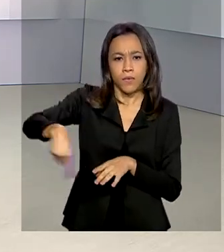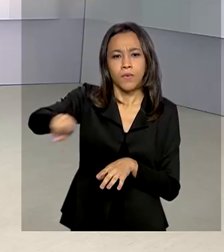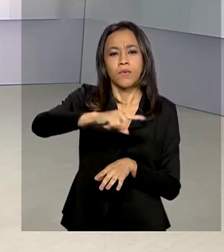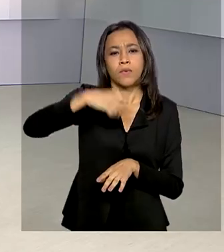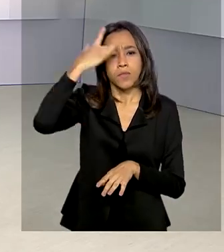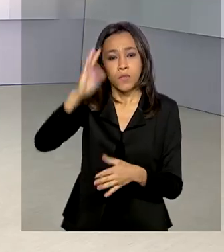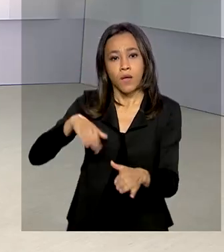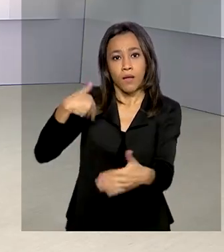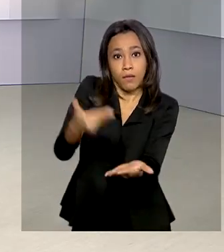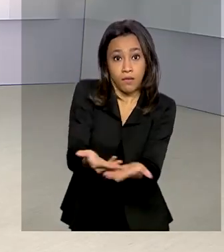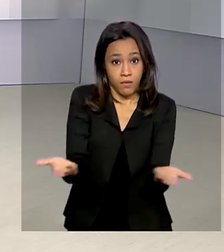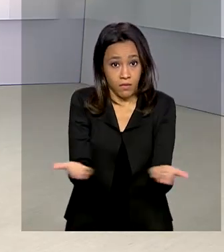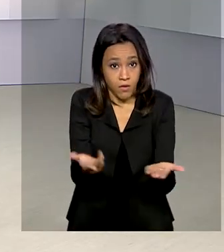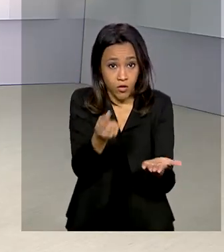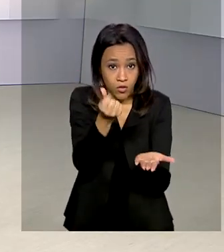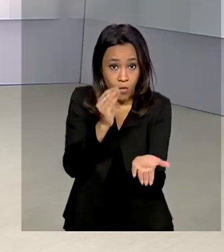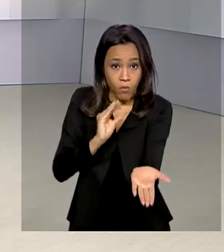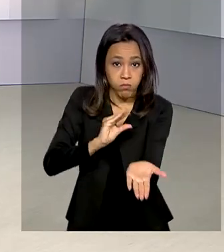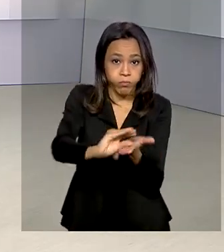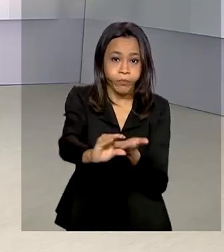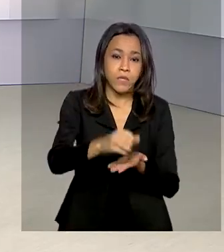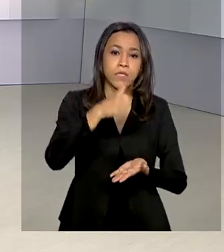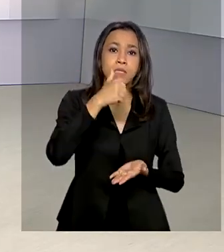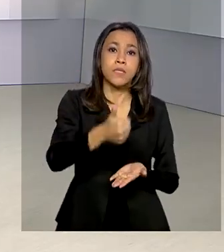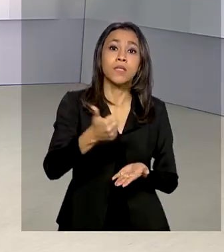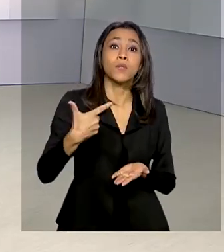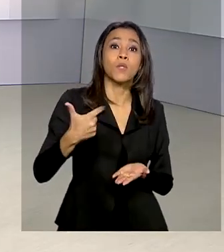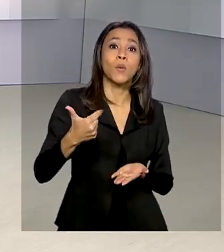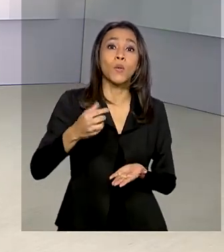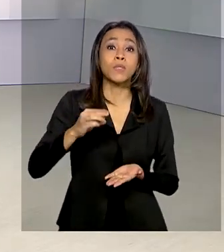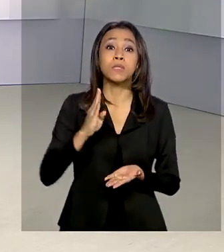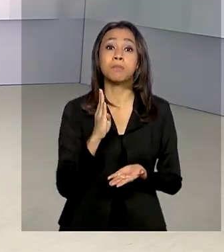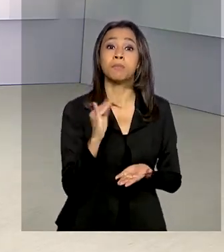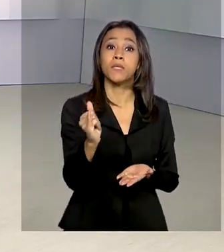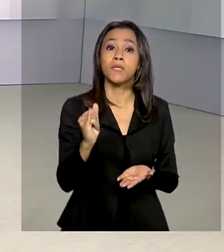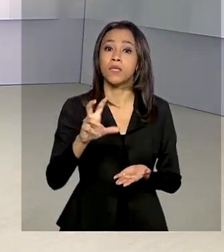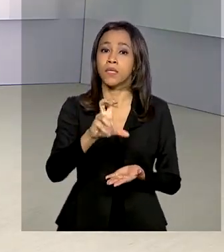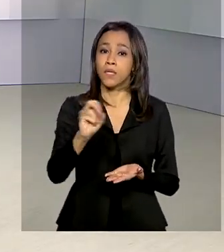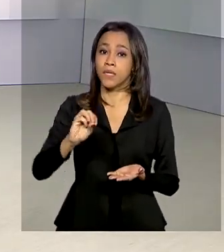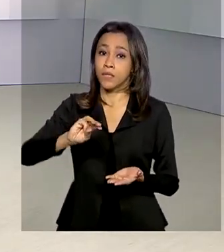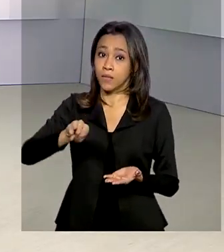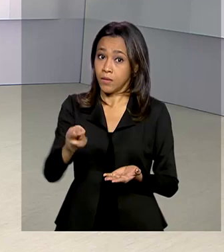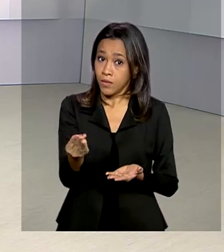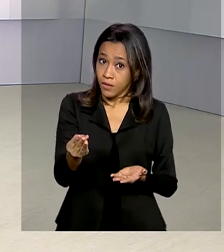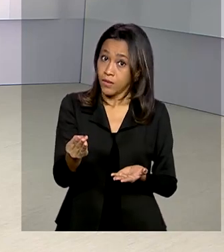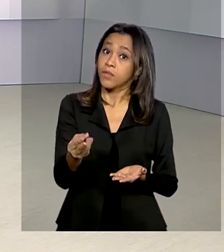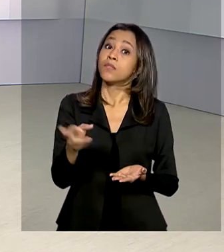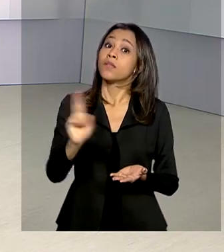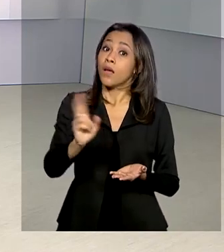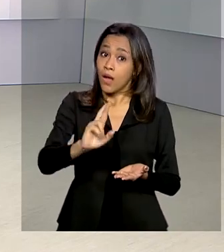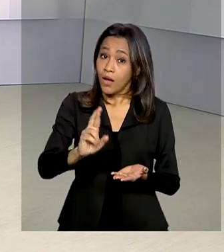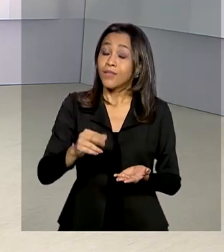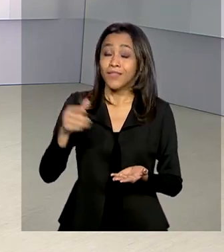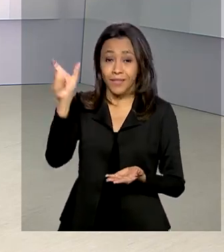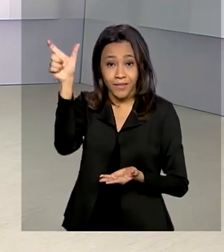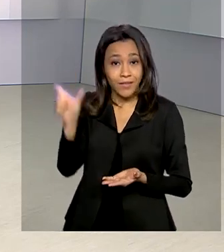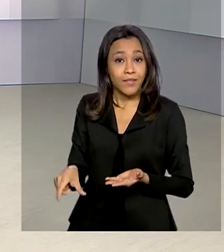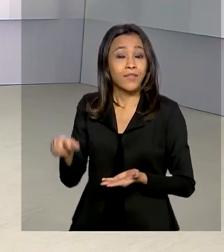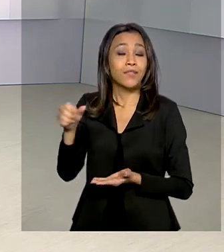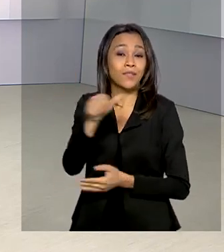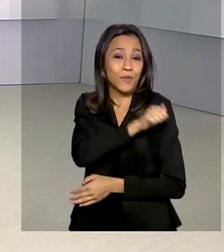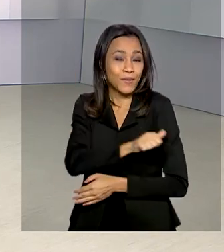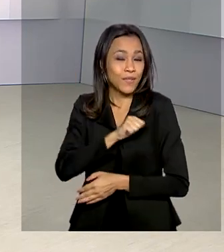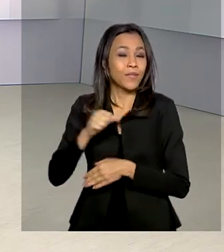agora foram injetados na economia R 112,5 bilhões. Do Rio de Janeiro, a repórter Cláudia Boiunga tem mais